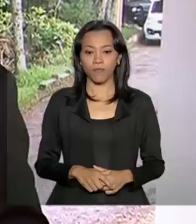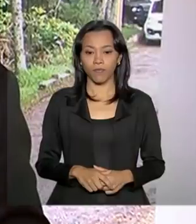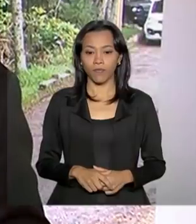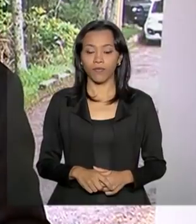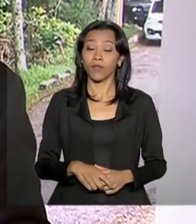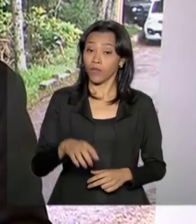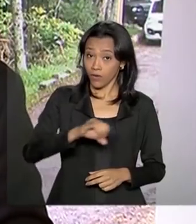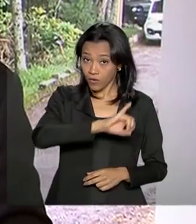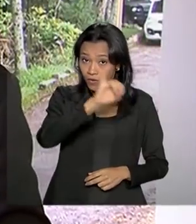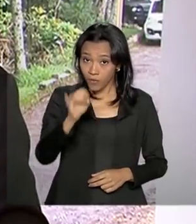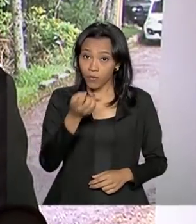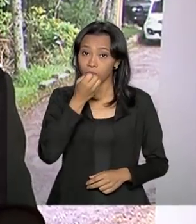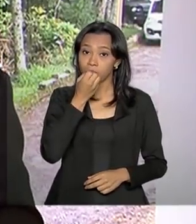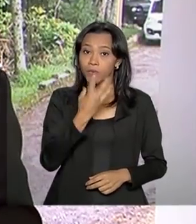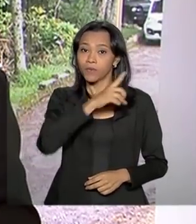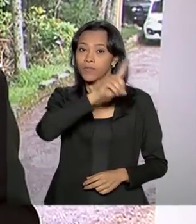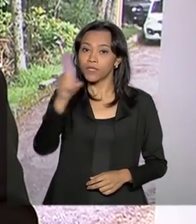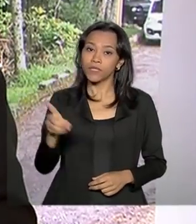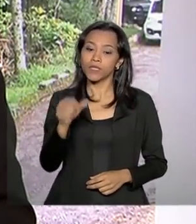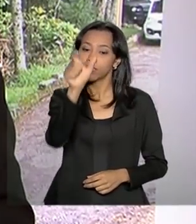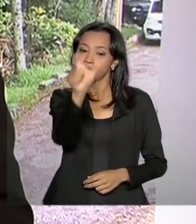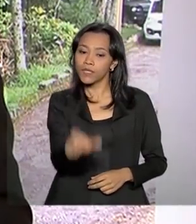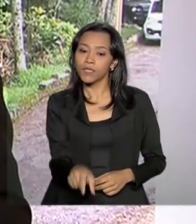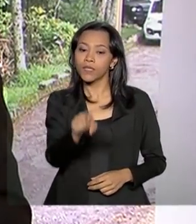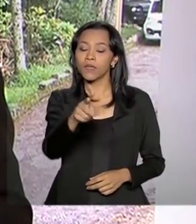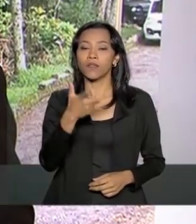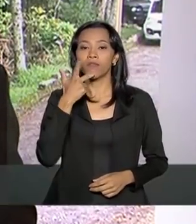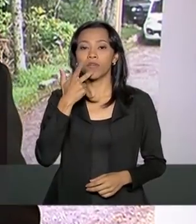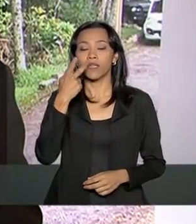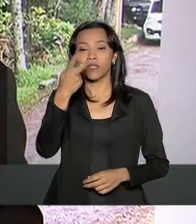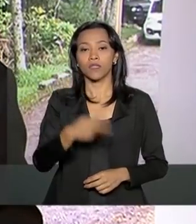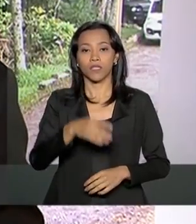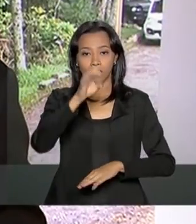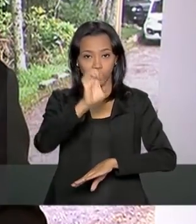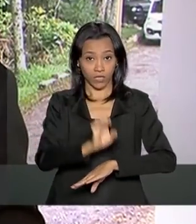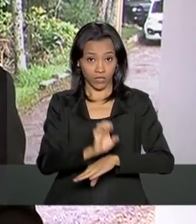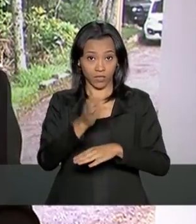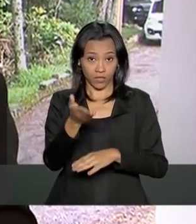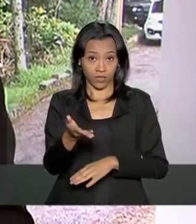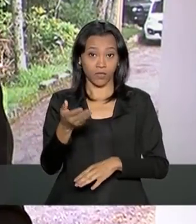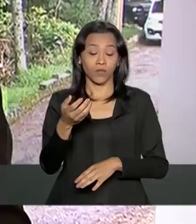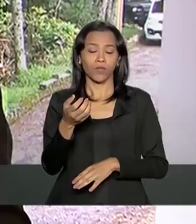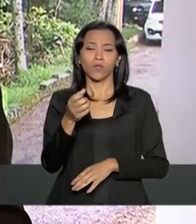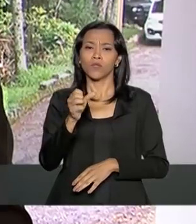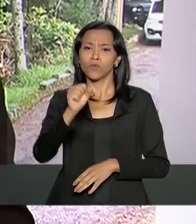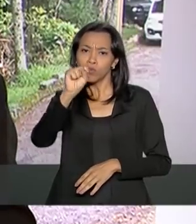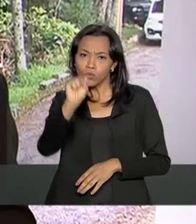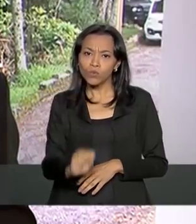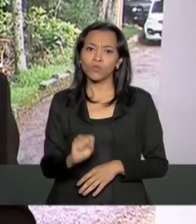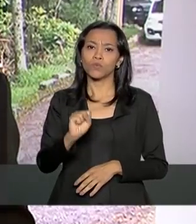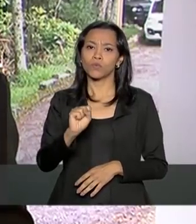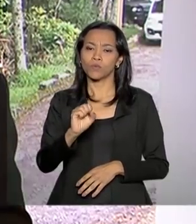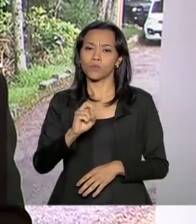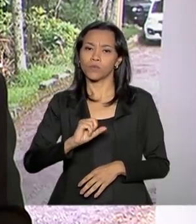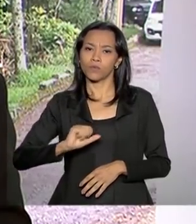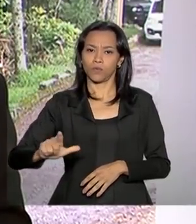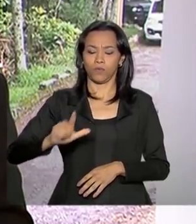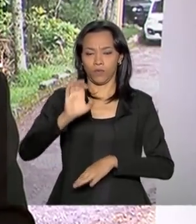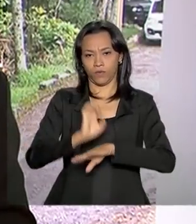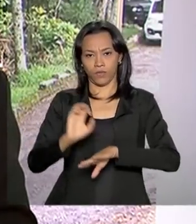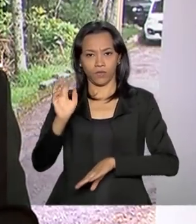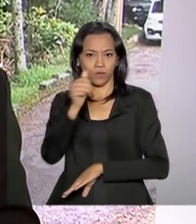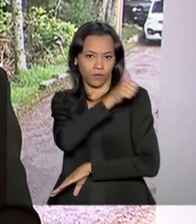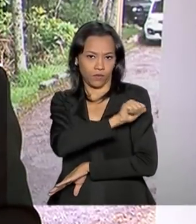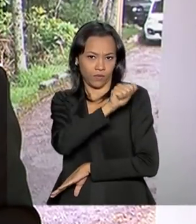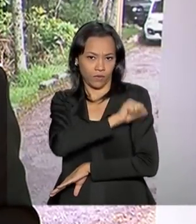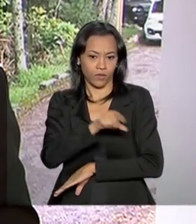Olá, bom dia. Eu sou Maurício de Almeida e falo ao vivo aqui direto do Parque Nacional do Itatiaia, no sul do estado do Rio de Janeiro, onde agora há pouco o ministro